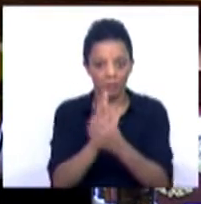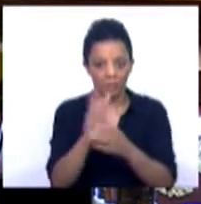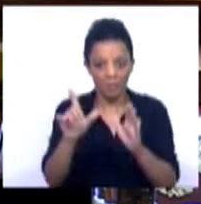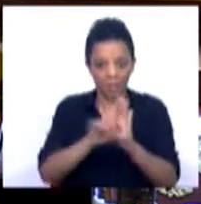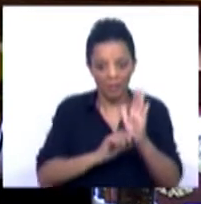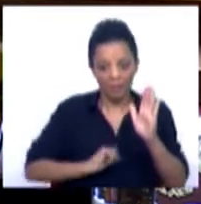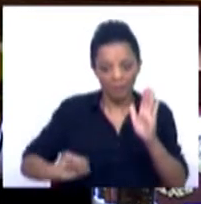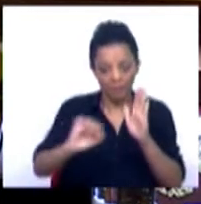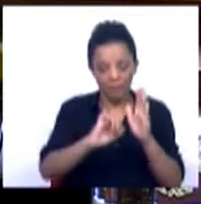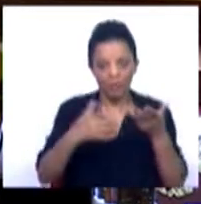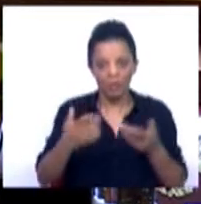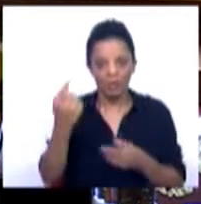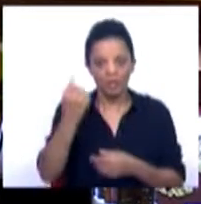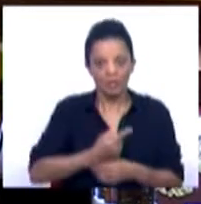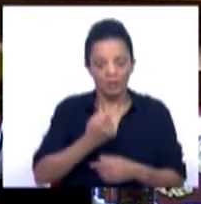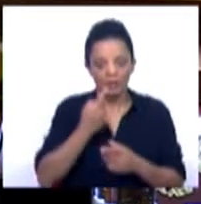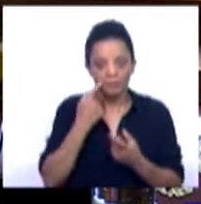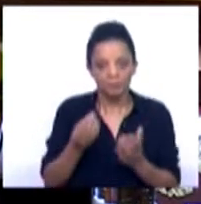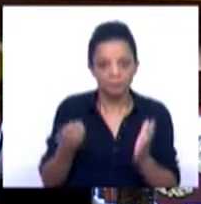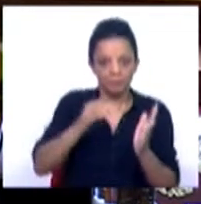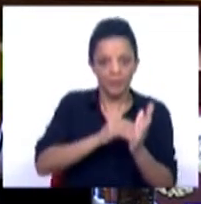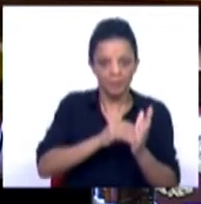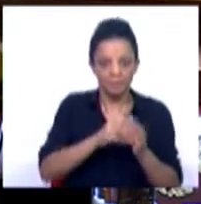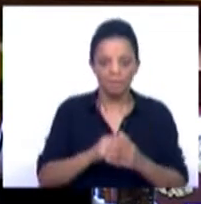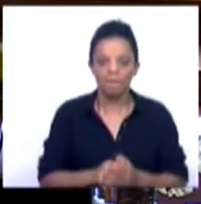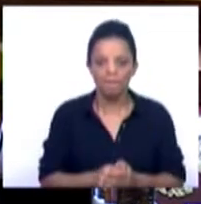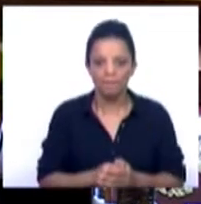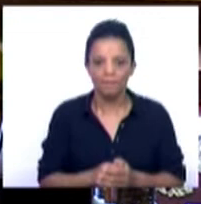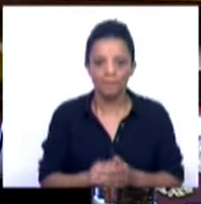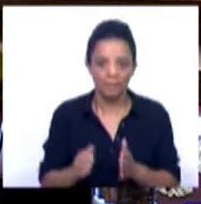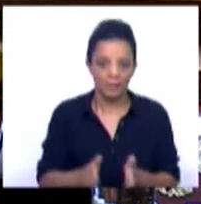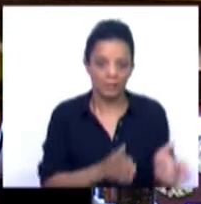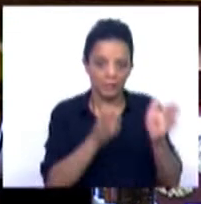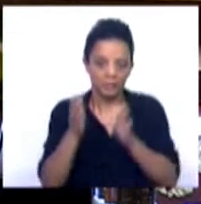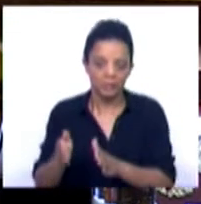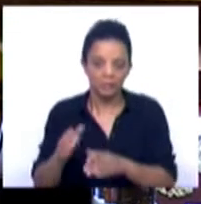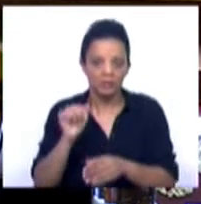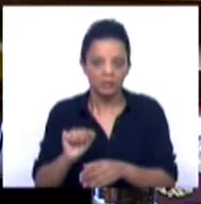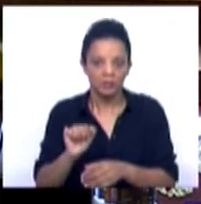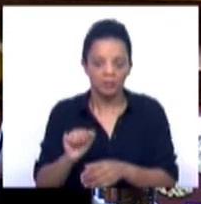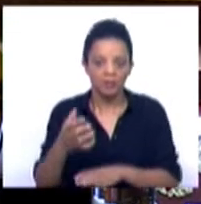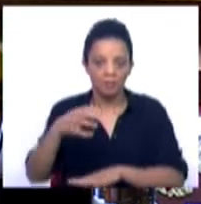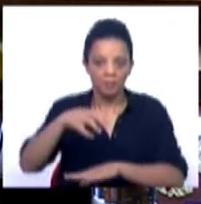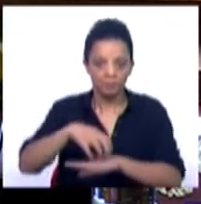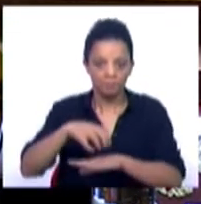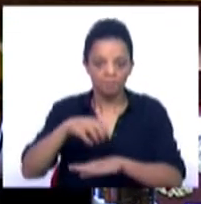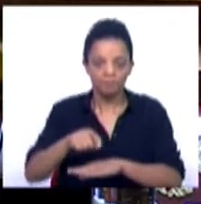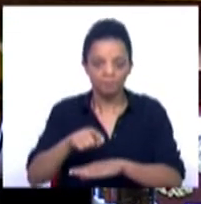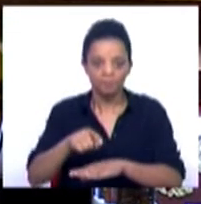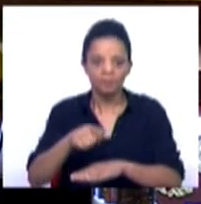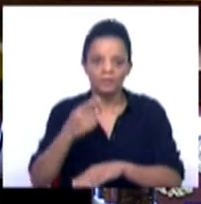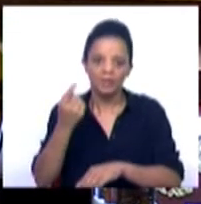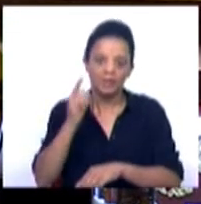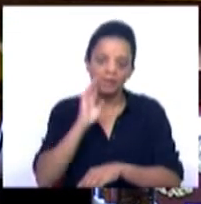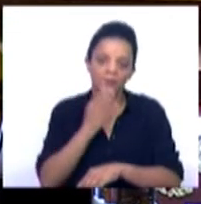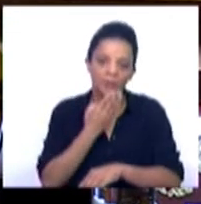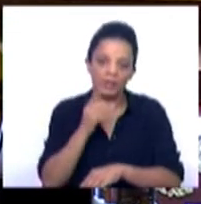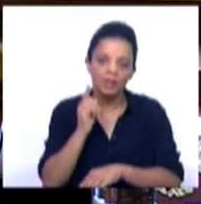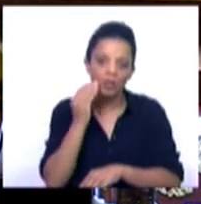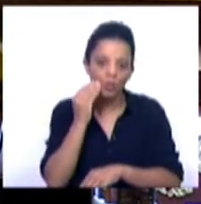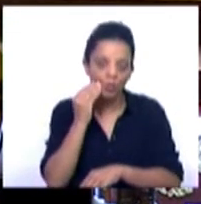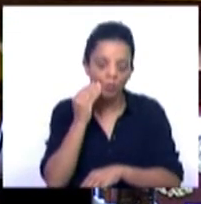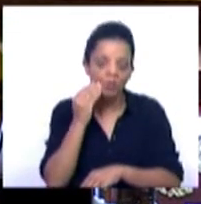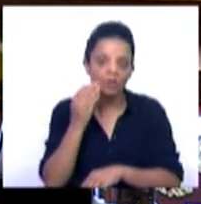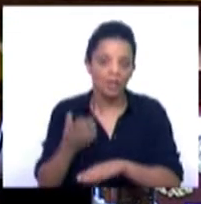legislativo deverá agora refletir. Por outro lado, estas bases das operadoras dependem do consentimento prévio e expresso dos